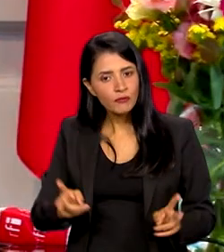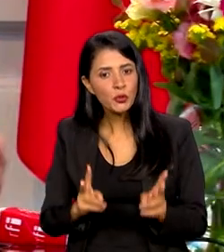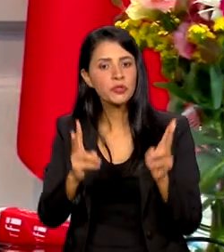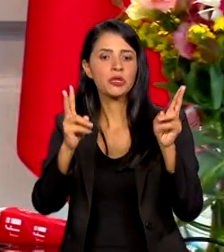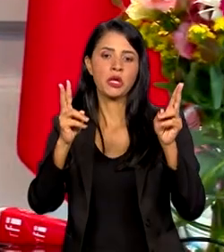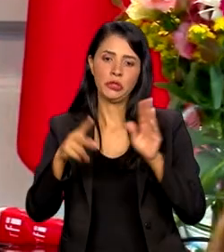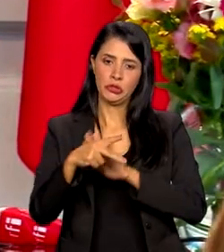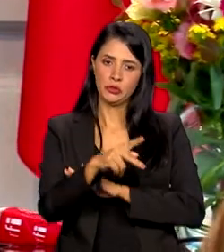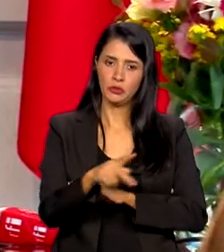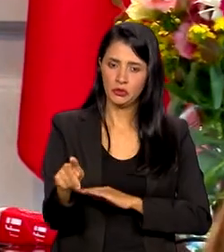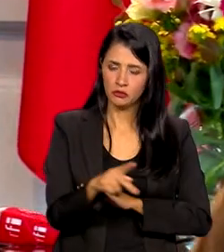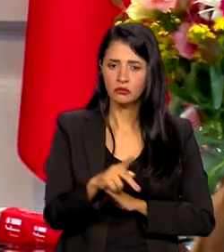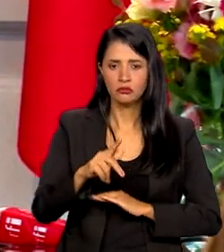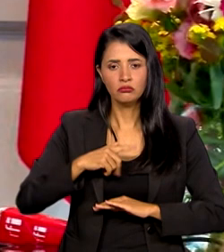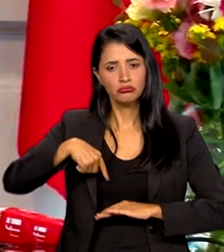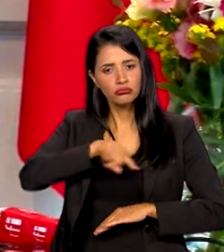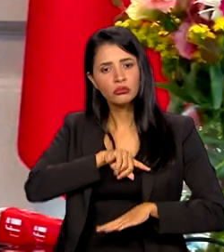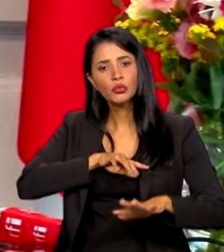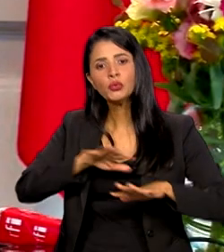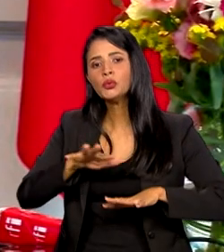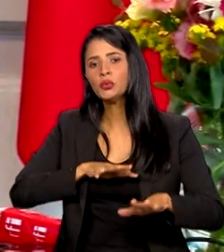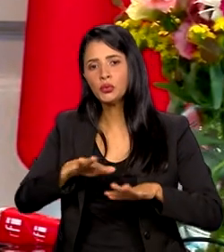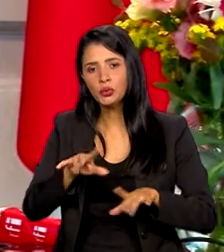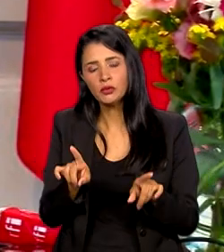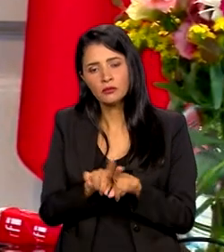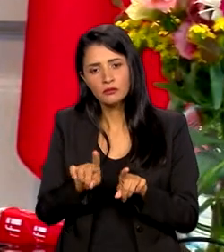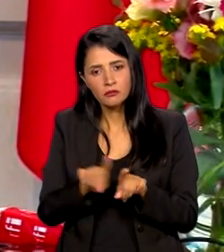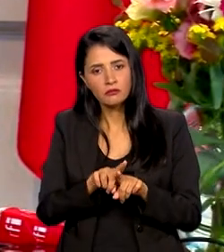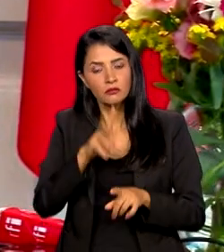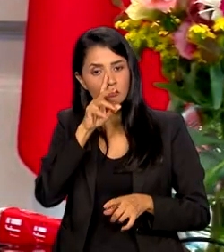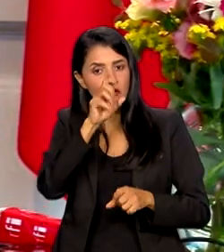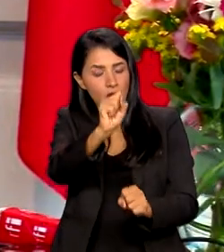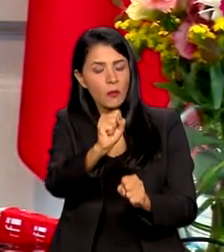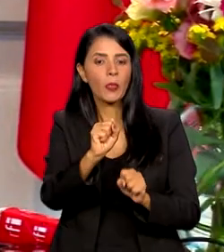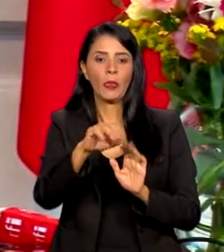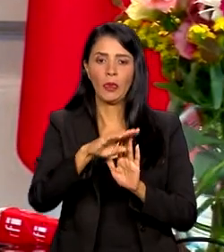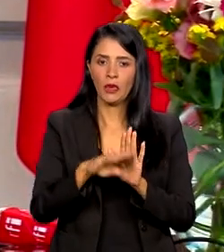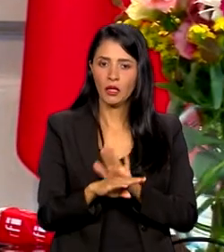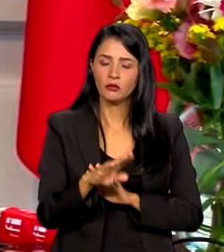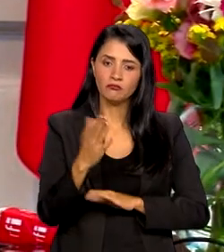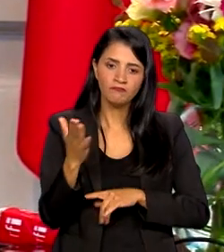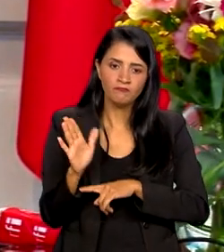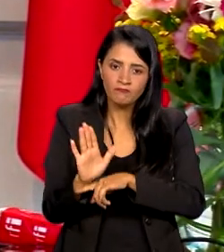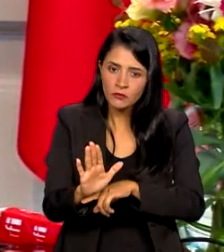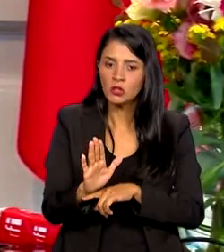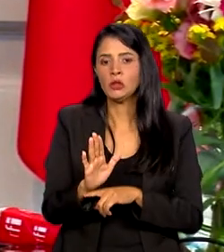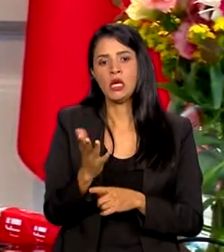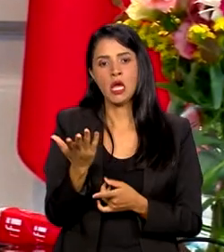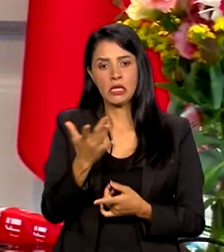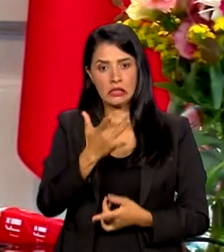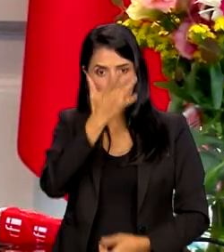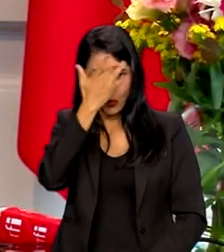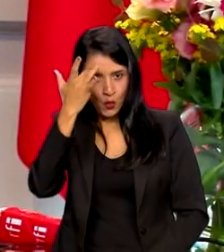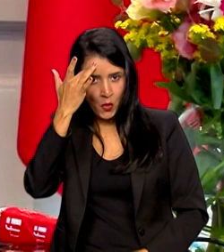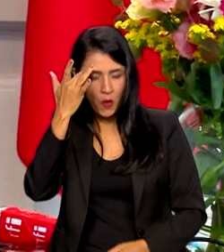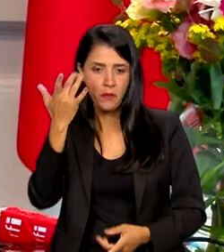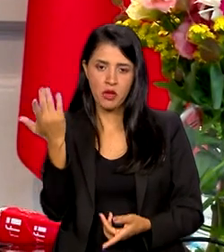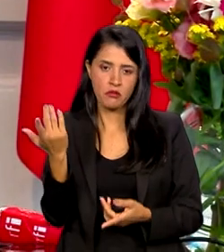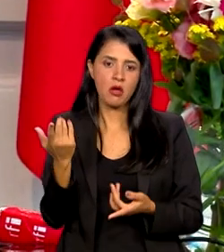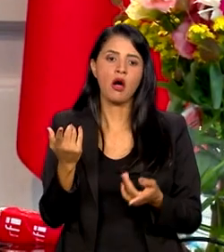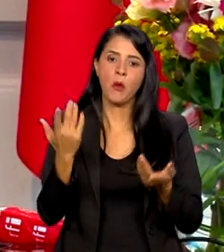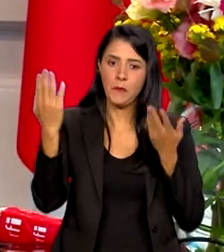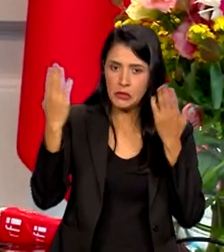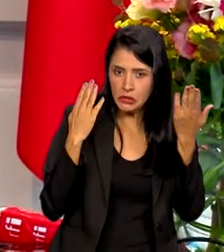estamos nesse movimento e também um fortalecimento no programa de assistência à saúde mental, de apoio psicossocial às